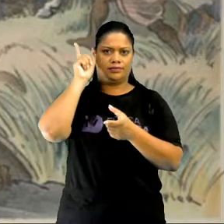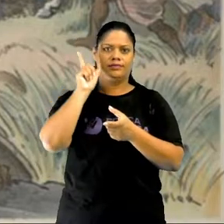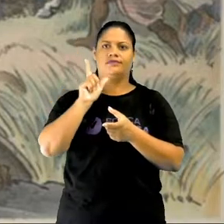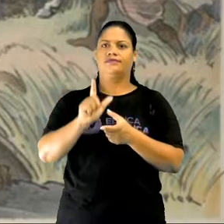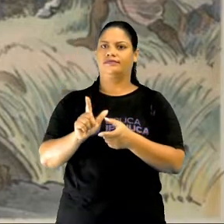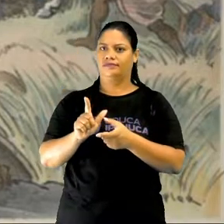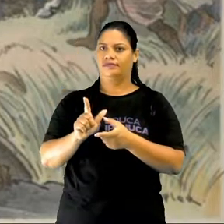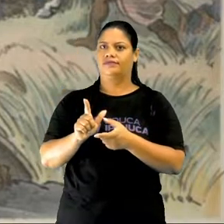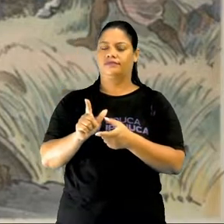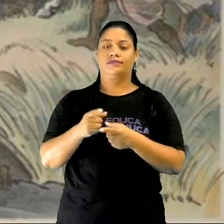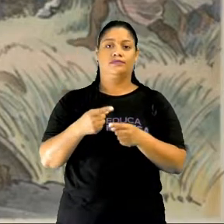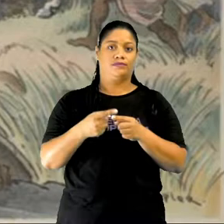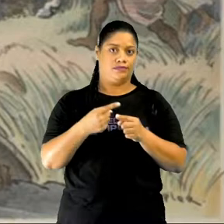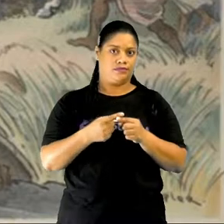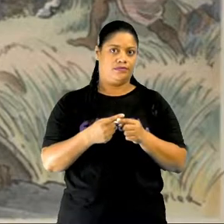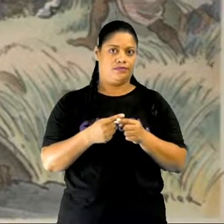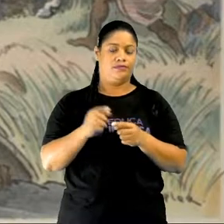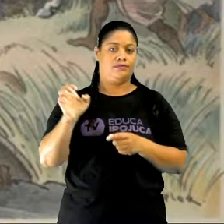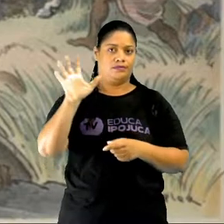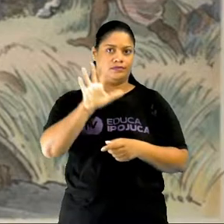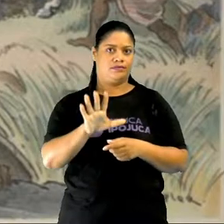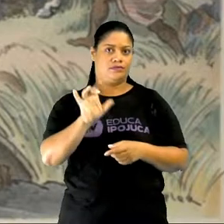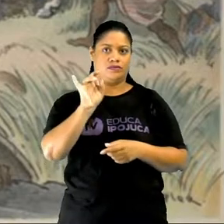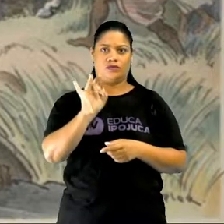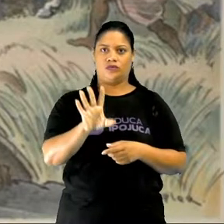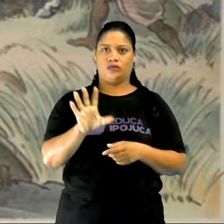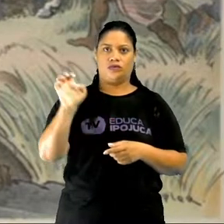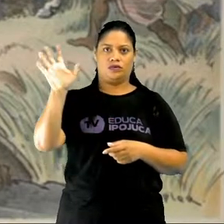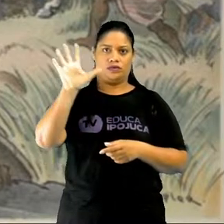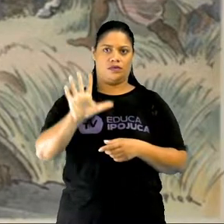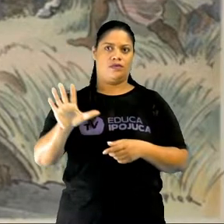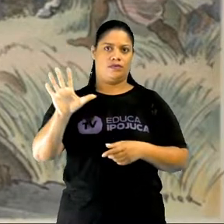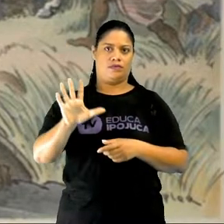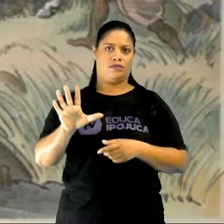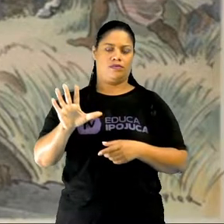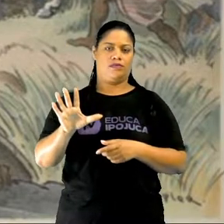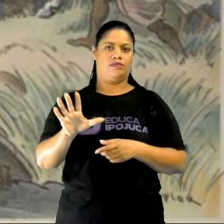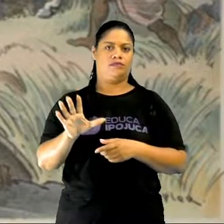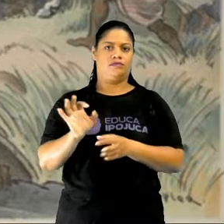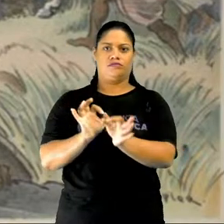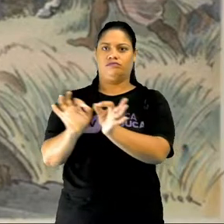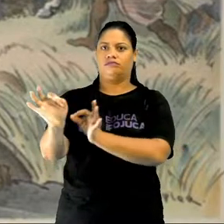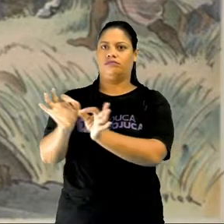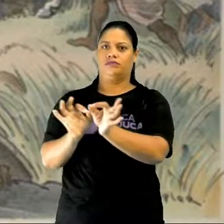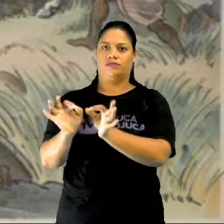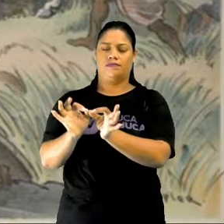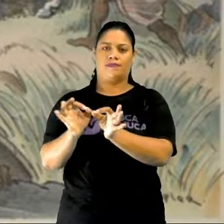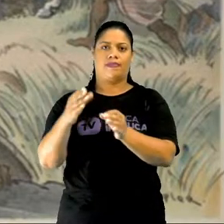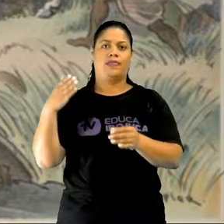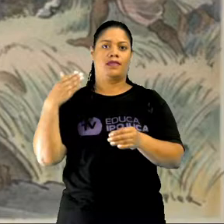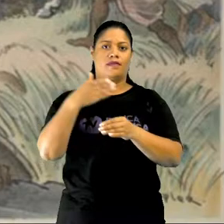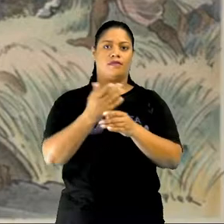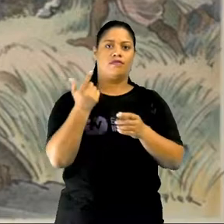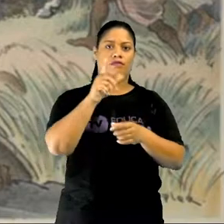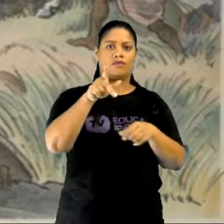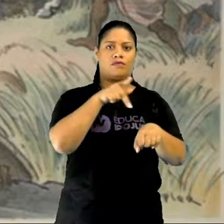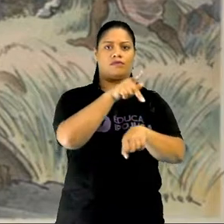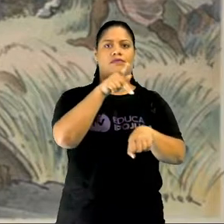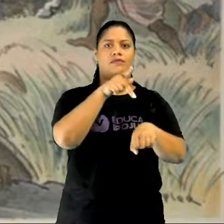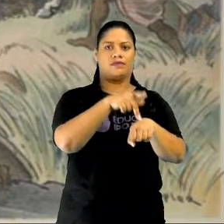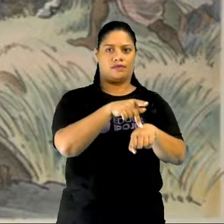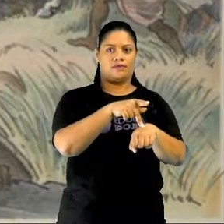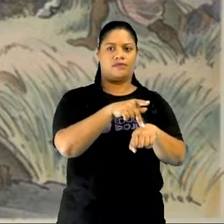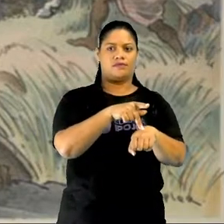que para os europeus só a Europa era civilizada. Então, eles invadiram esses outros países